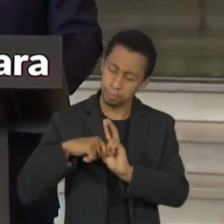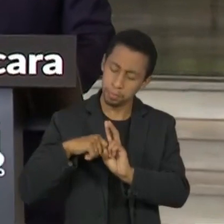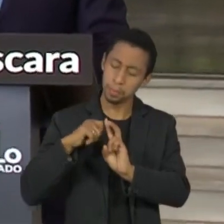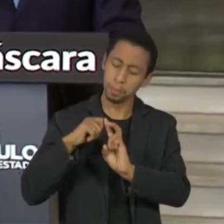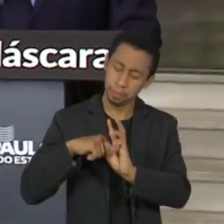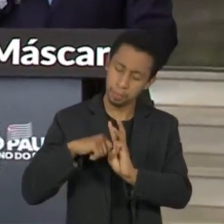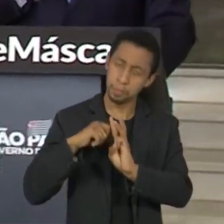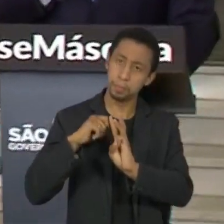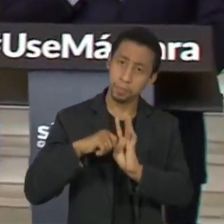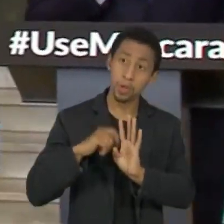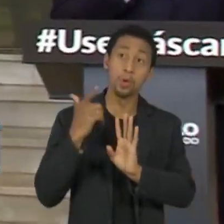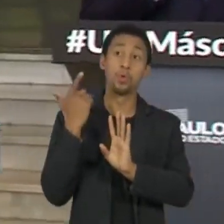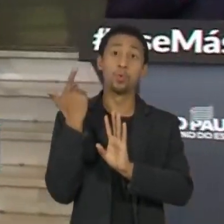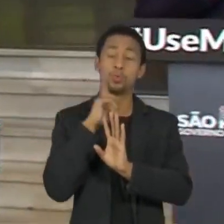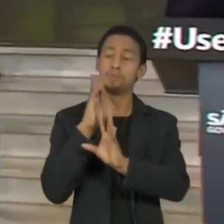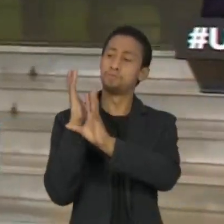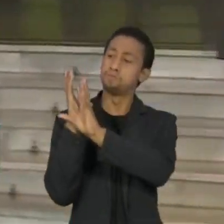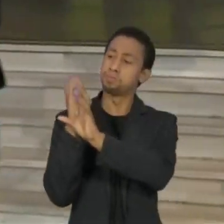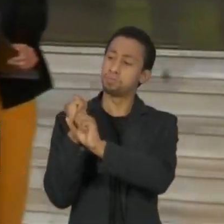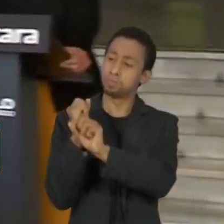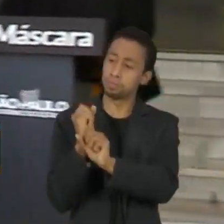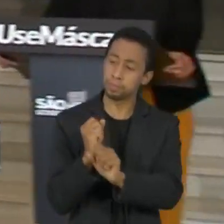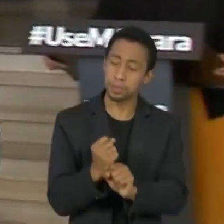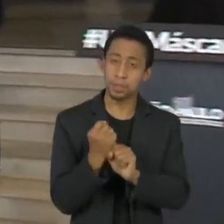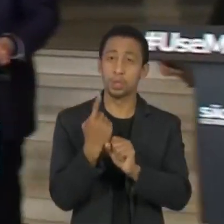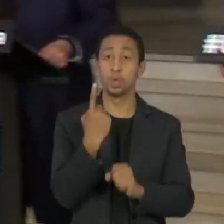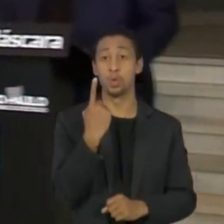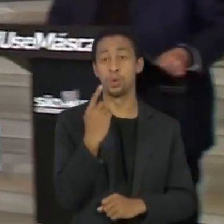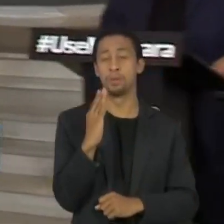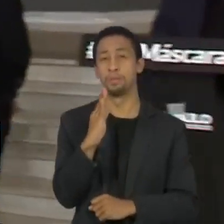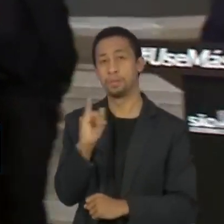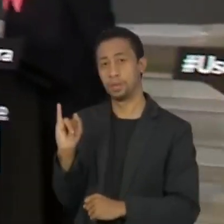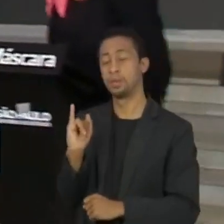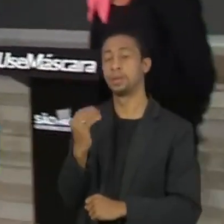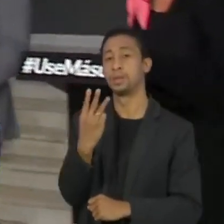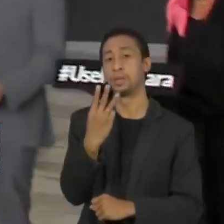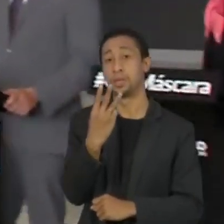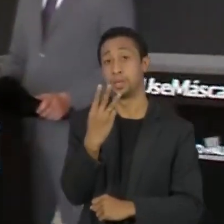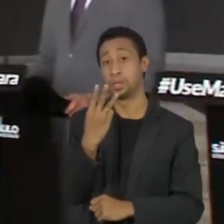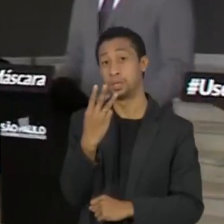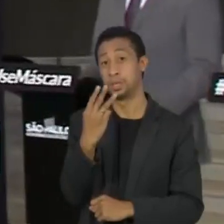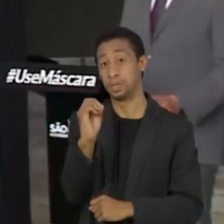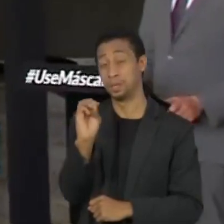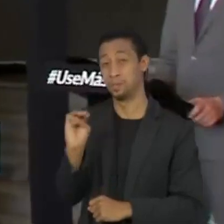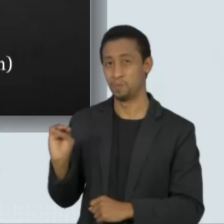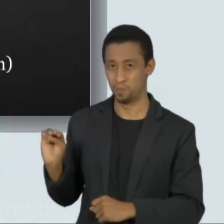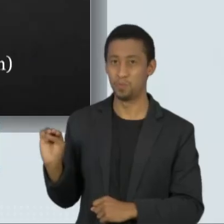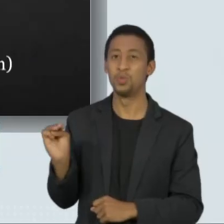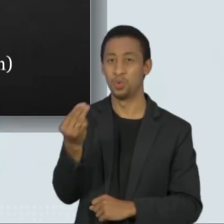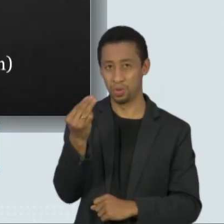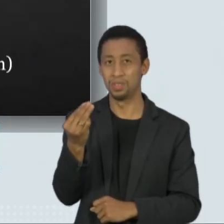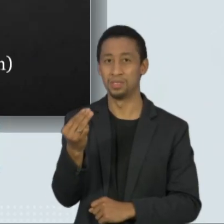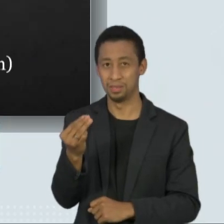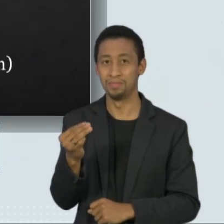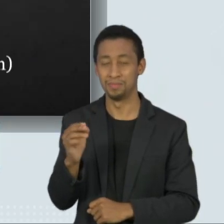a este resultado de um bilhão e trinta milhões de reais. Temos mais uma lista.